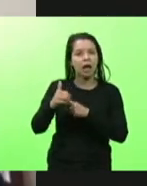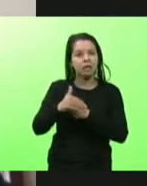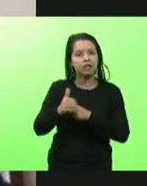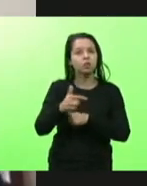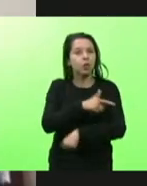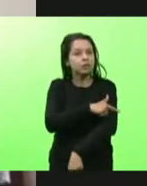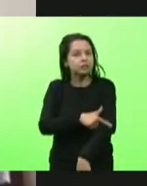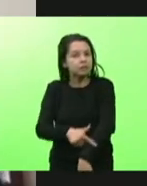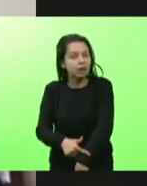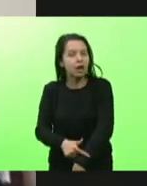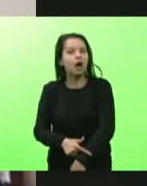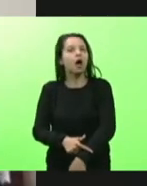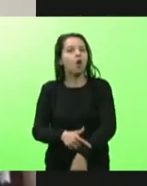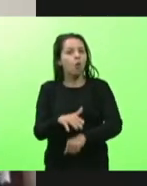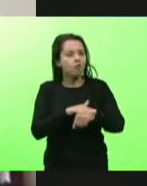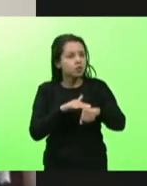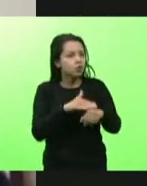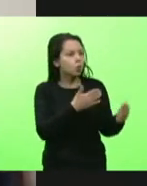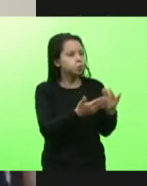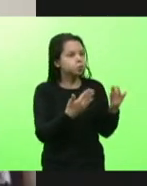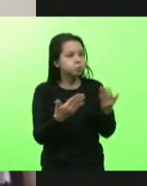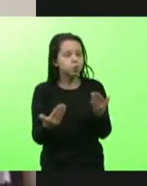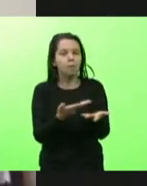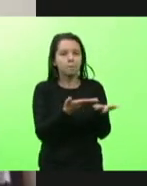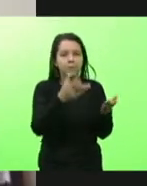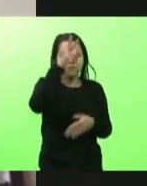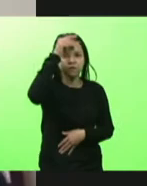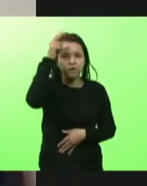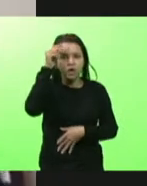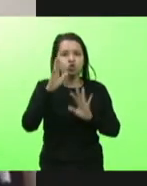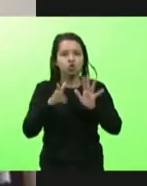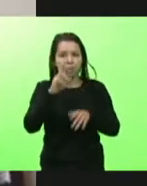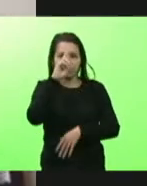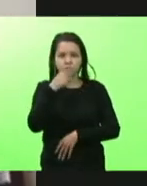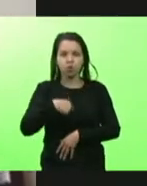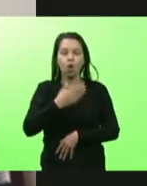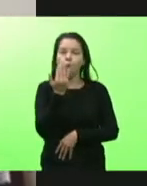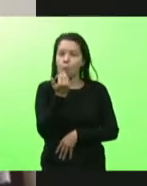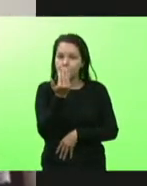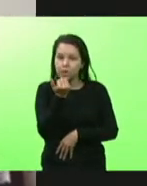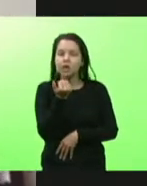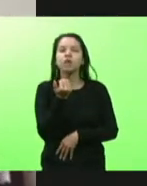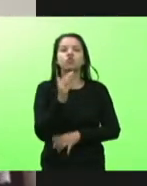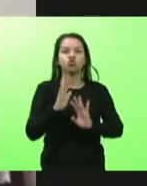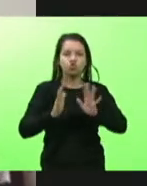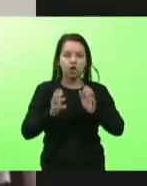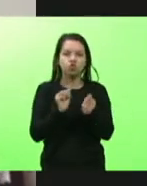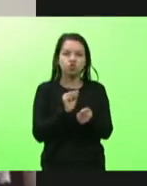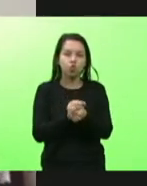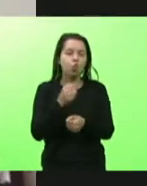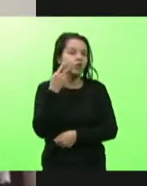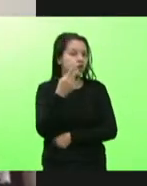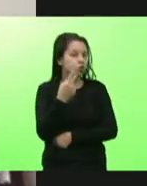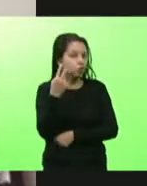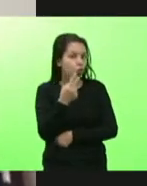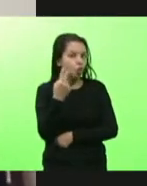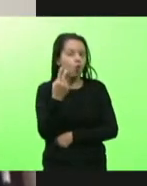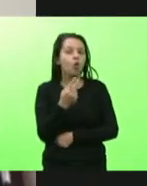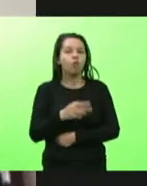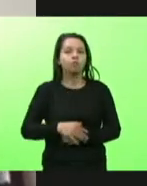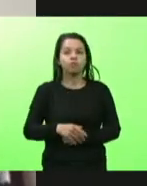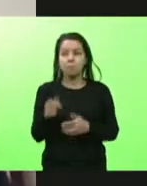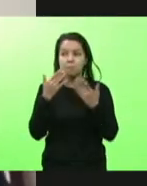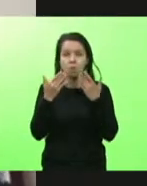conversou demoradamente com os prefeitos, almoçou ainda há pouco com os vereadores e mostra a